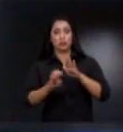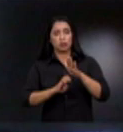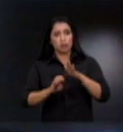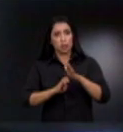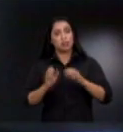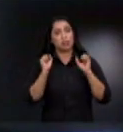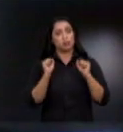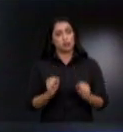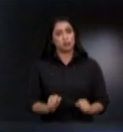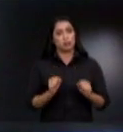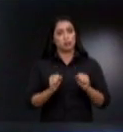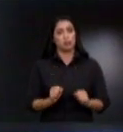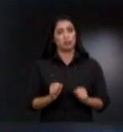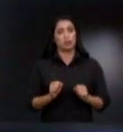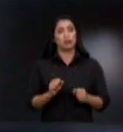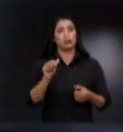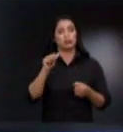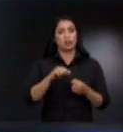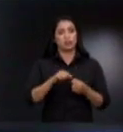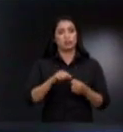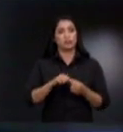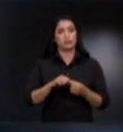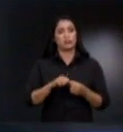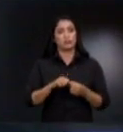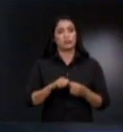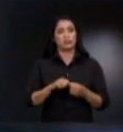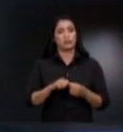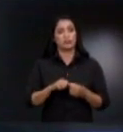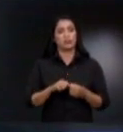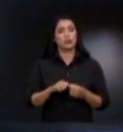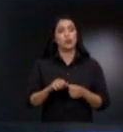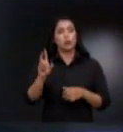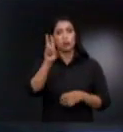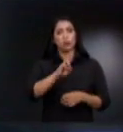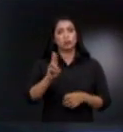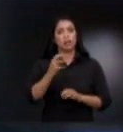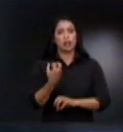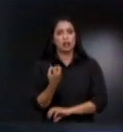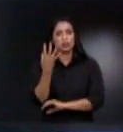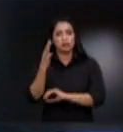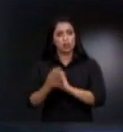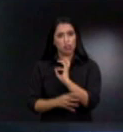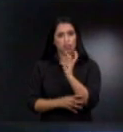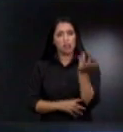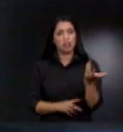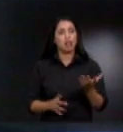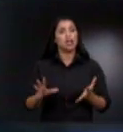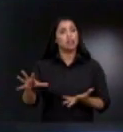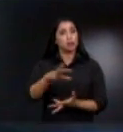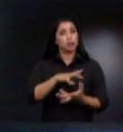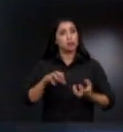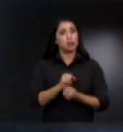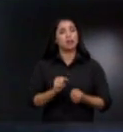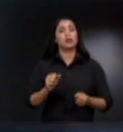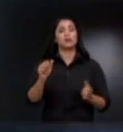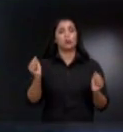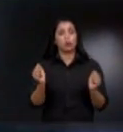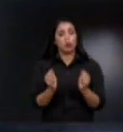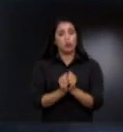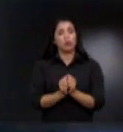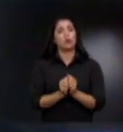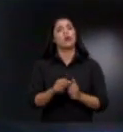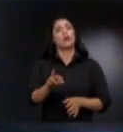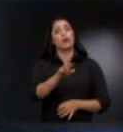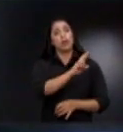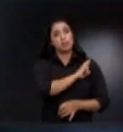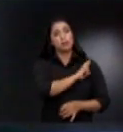tenham condições de efetivar essa exploração florestal sustentável e responsável aqui na